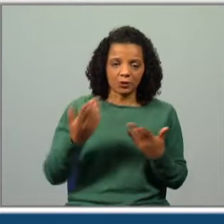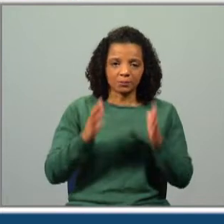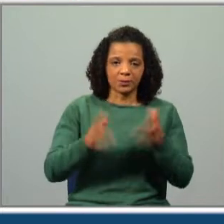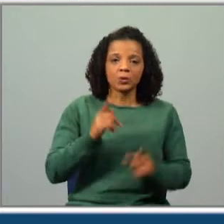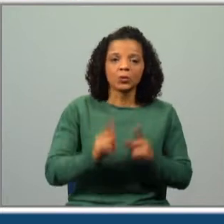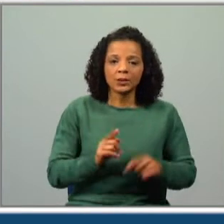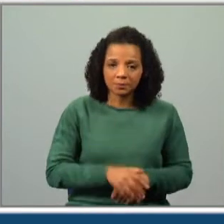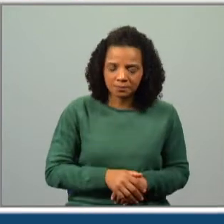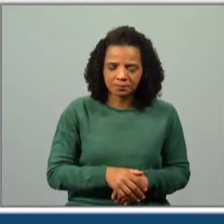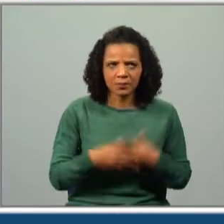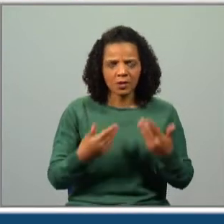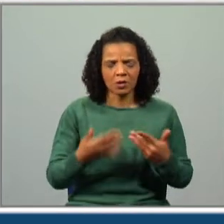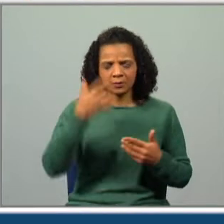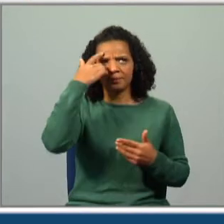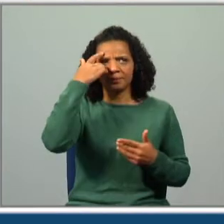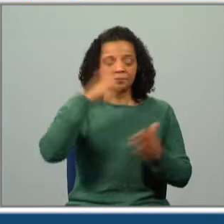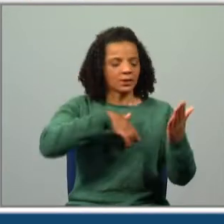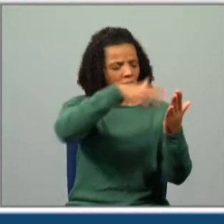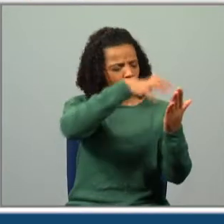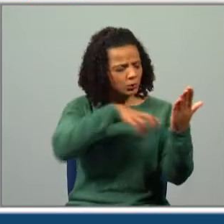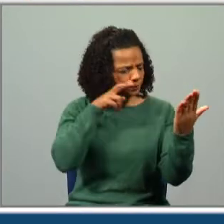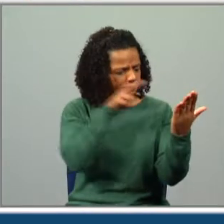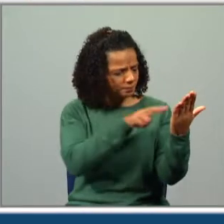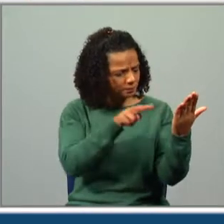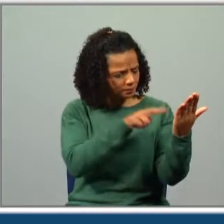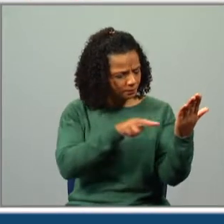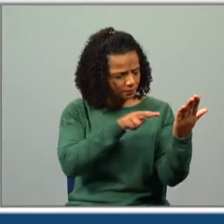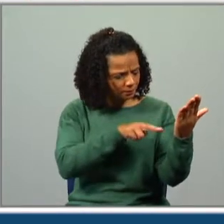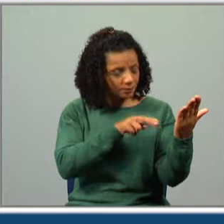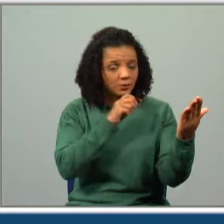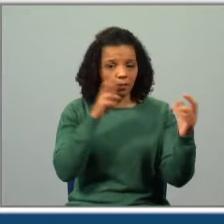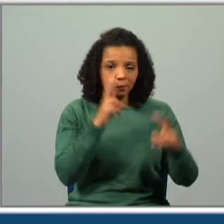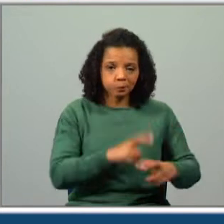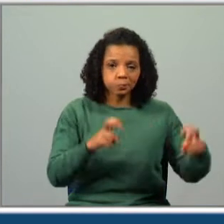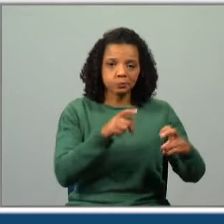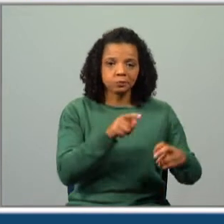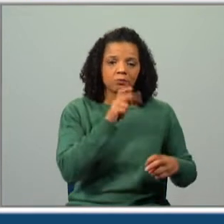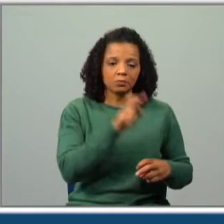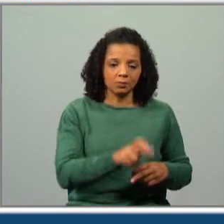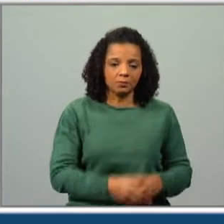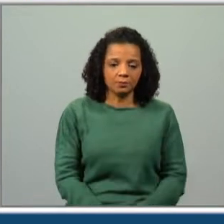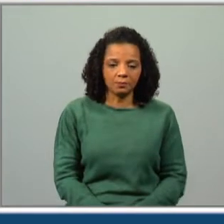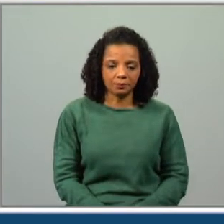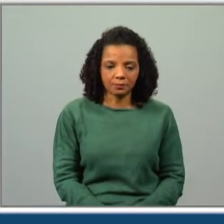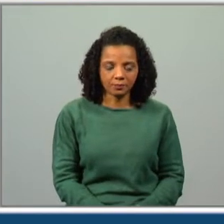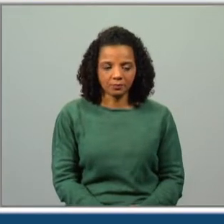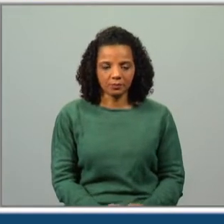precisavam de agora ir ao excerto para encontrar o quê? A resposta.